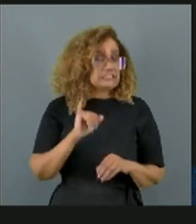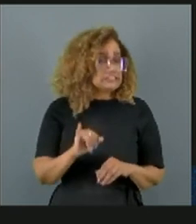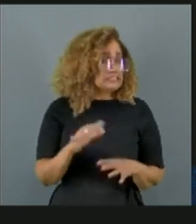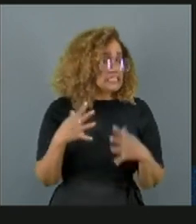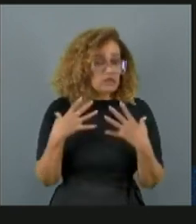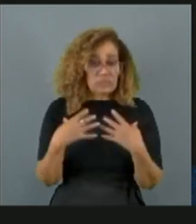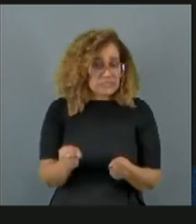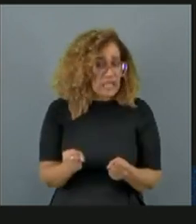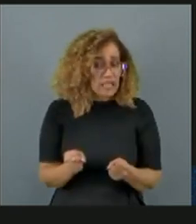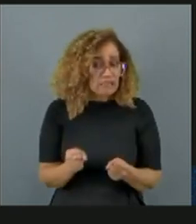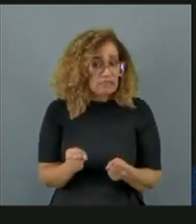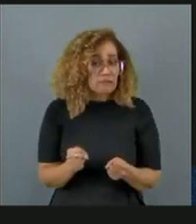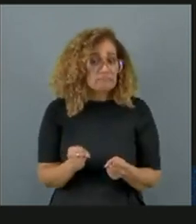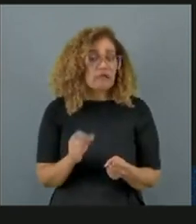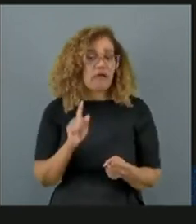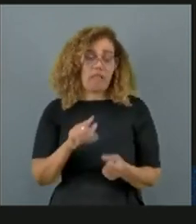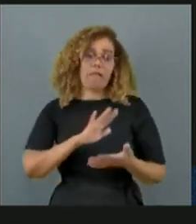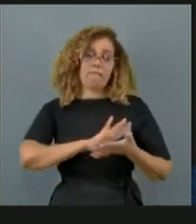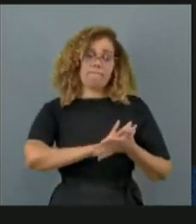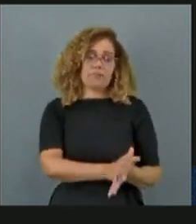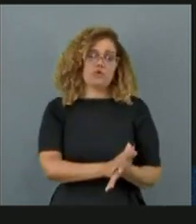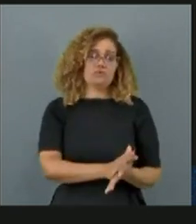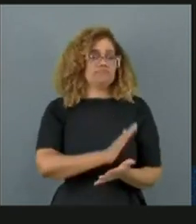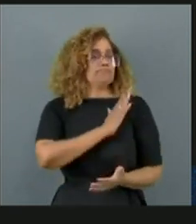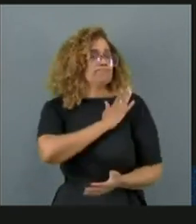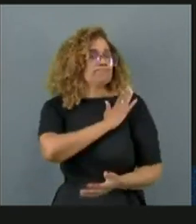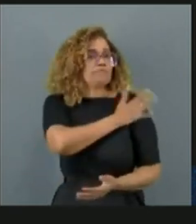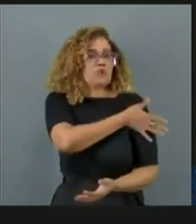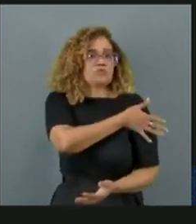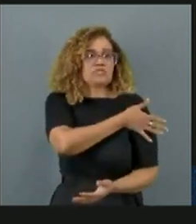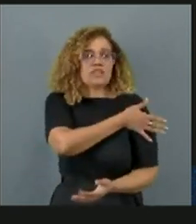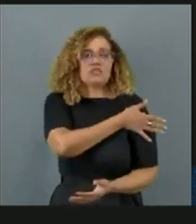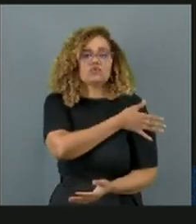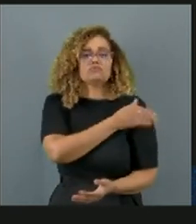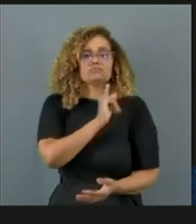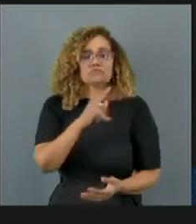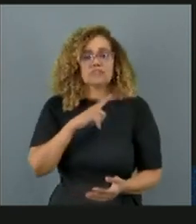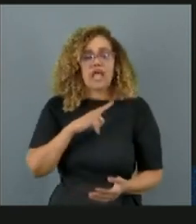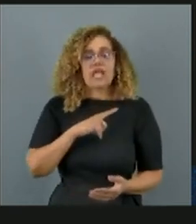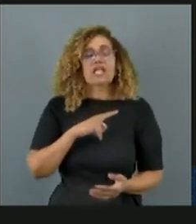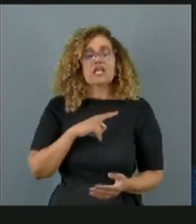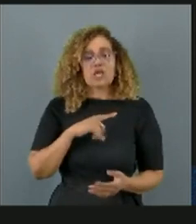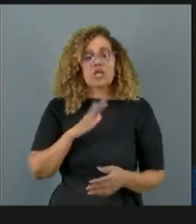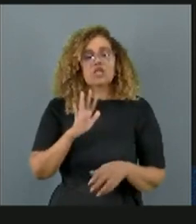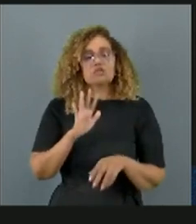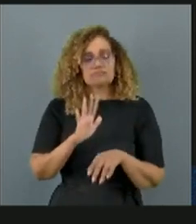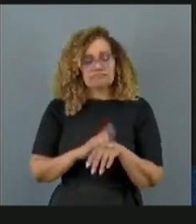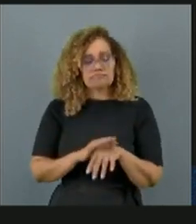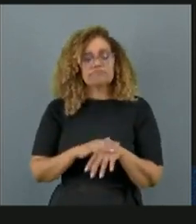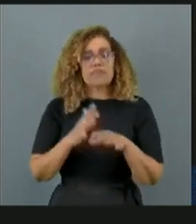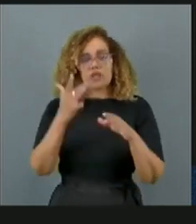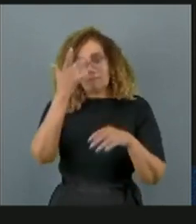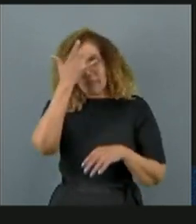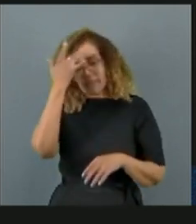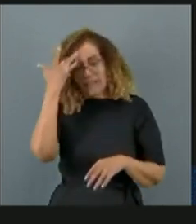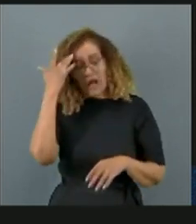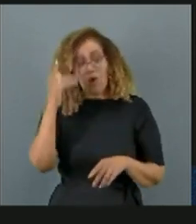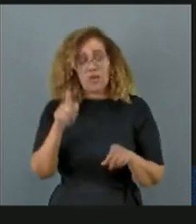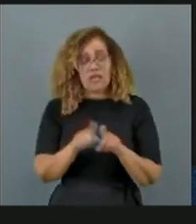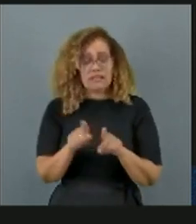é por preconceito. É preconceito de quem tem doença mental. Esse preconceito estrutural,